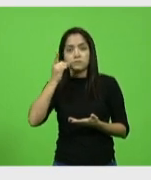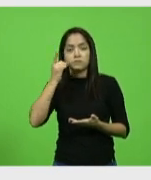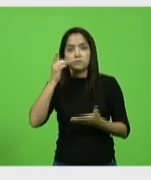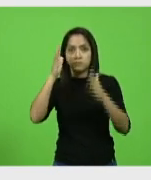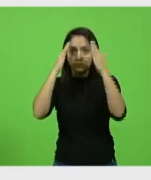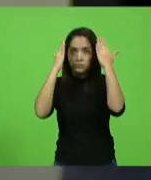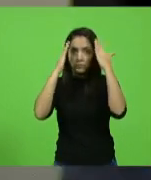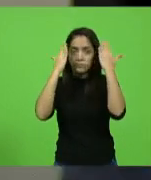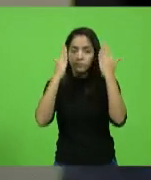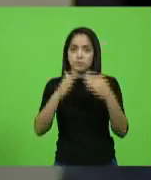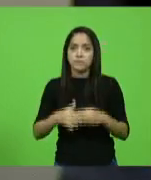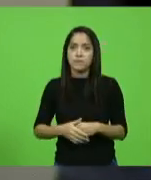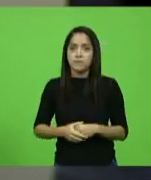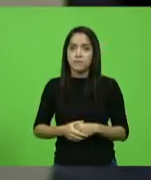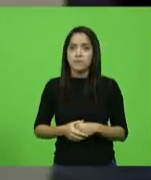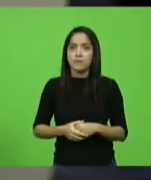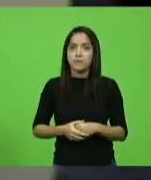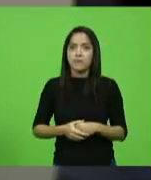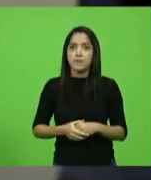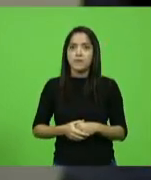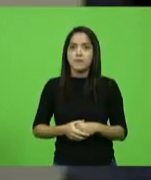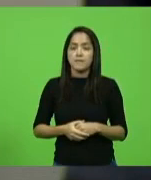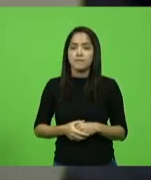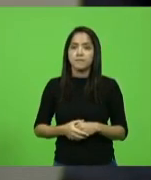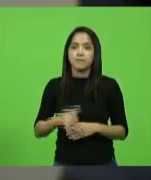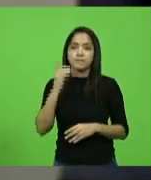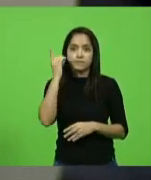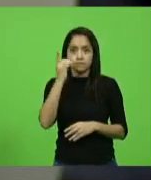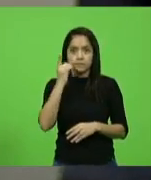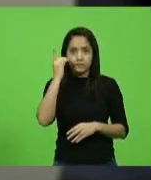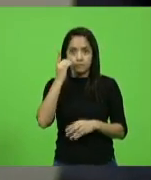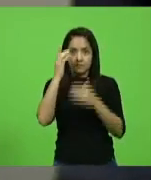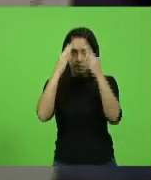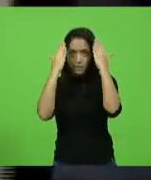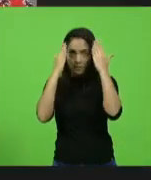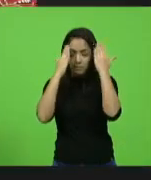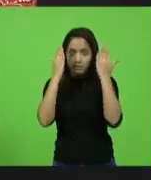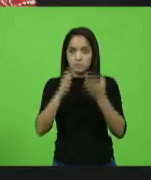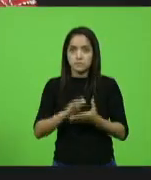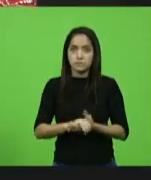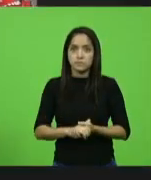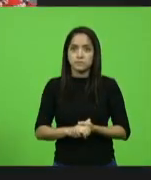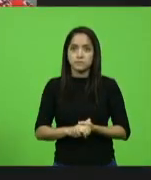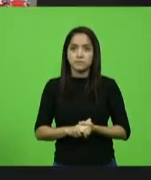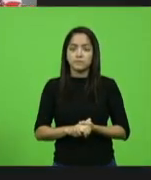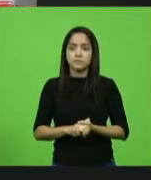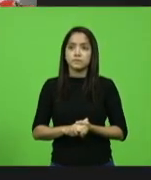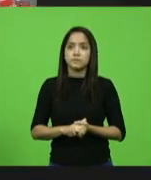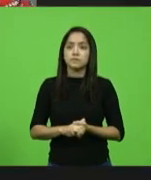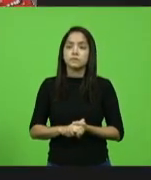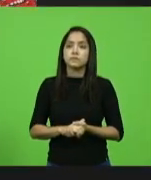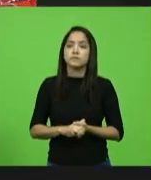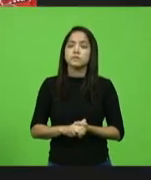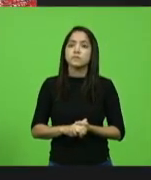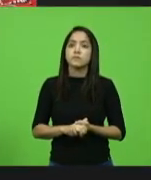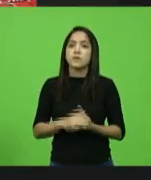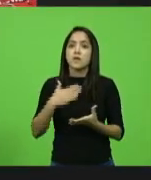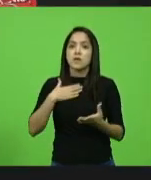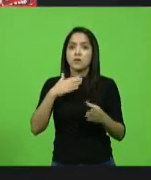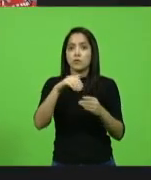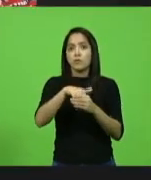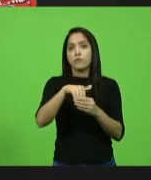Milton Schaefer. Como vota o deputado José Milton Schaefer? Senhor secretário, eu voto.